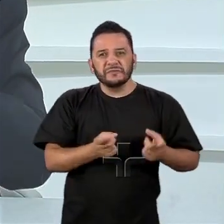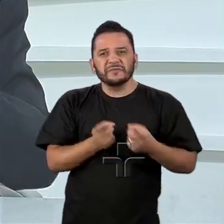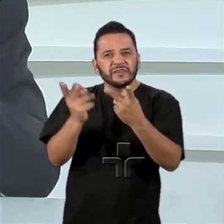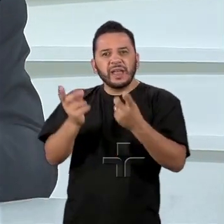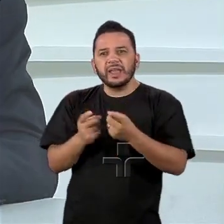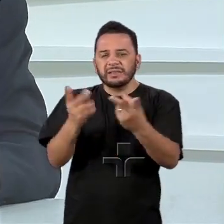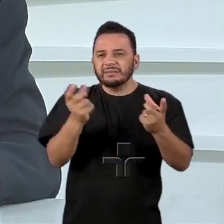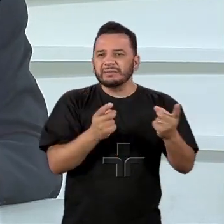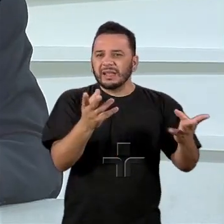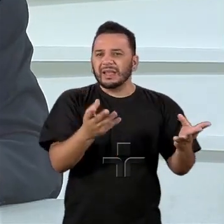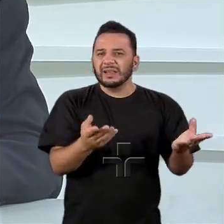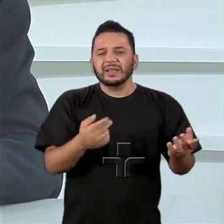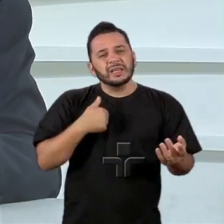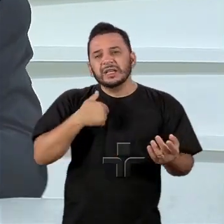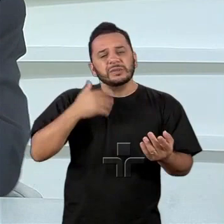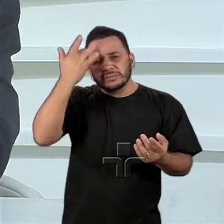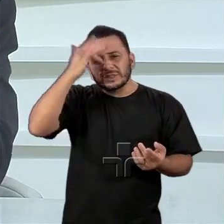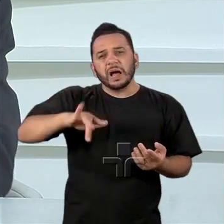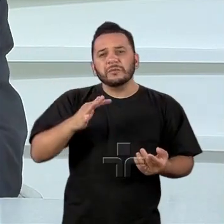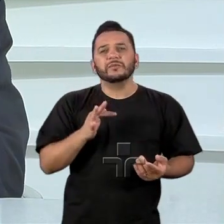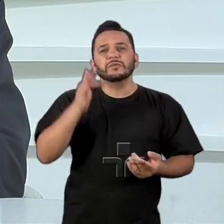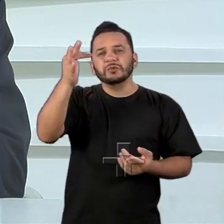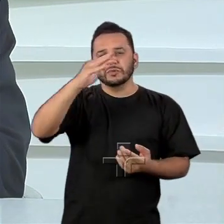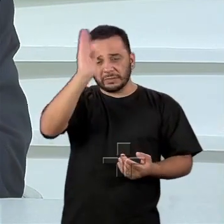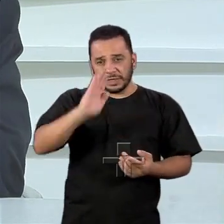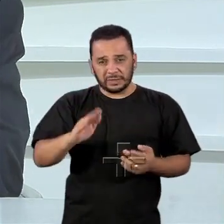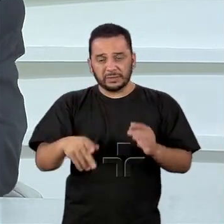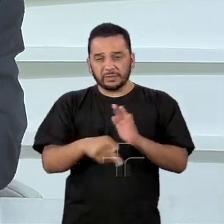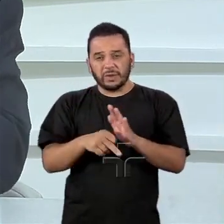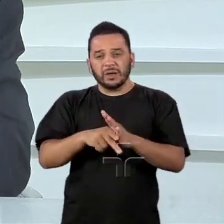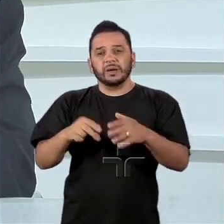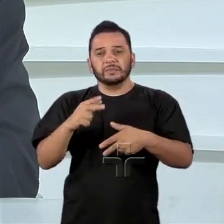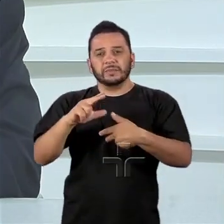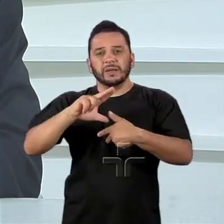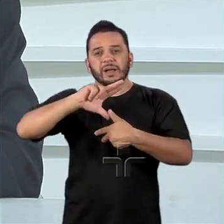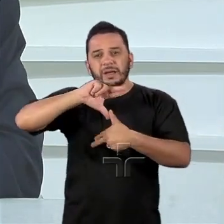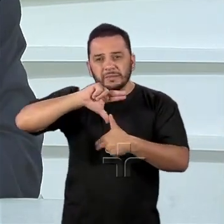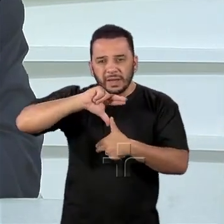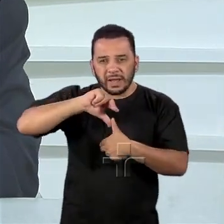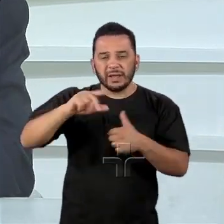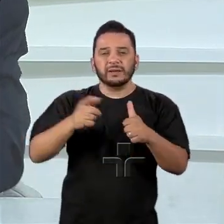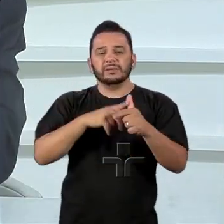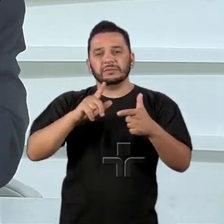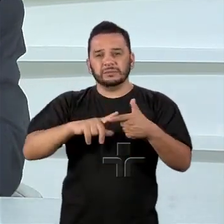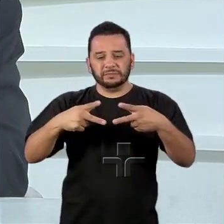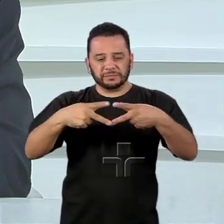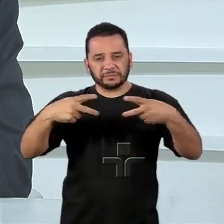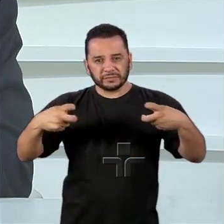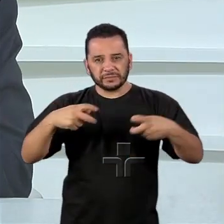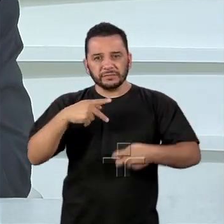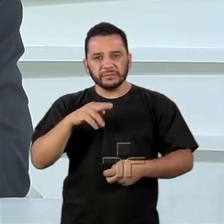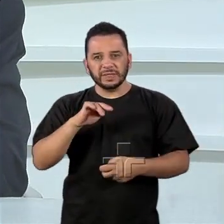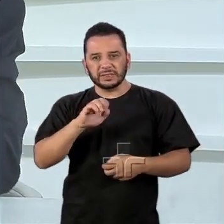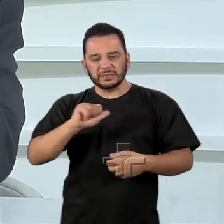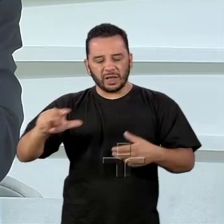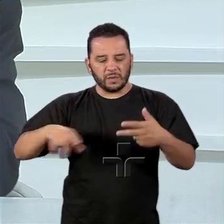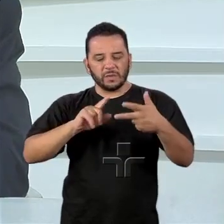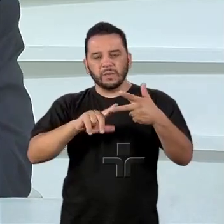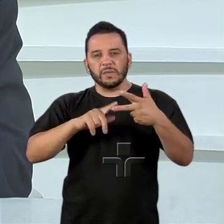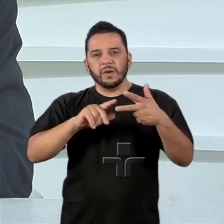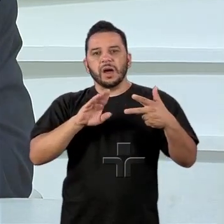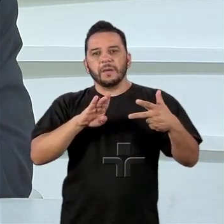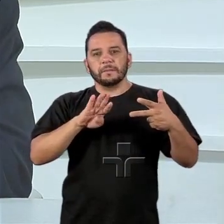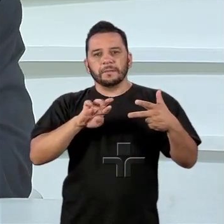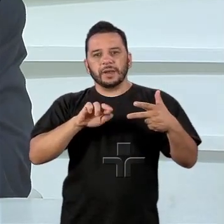de onde isso vai levar o país. Pensando, Embraer, os ativos do pré-sal, a própria Braskem, as redes